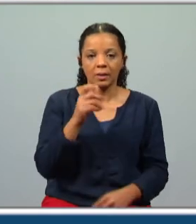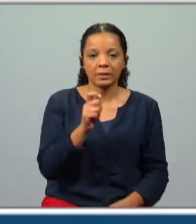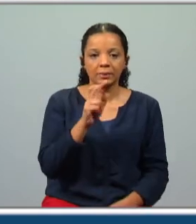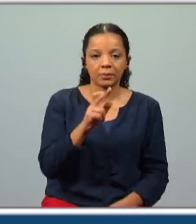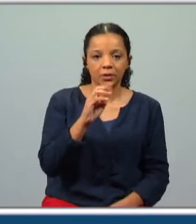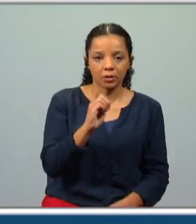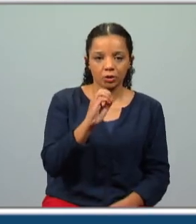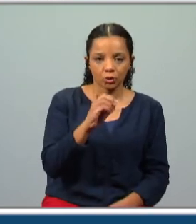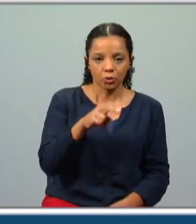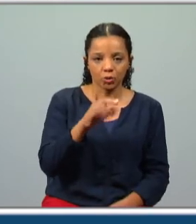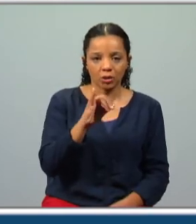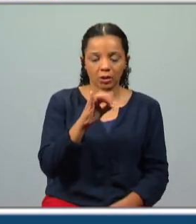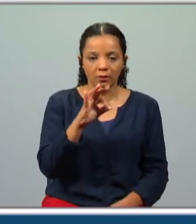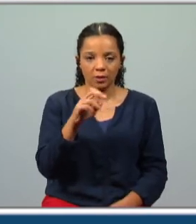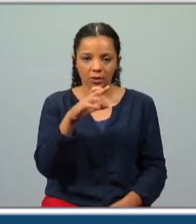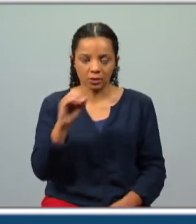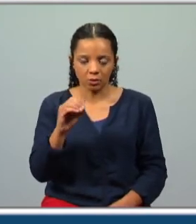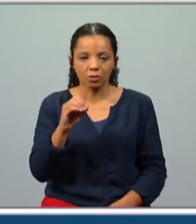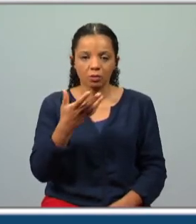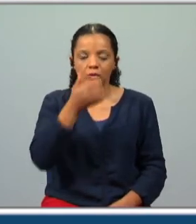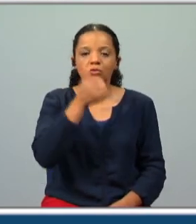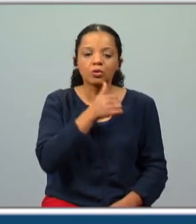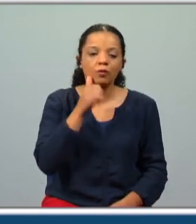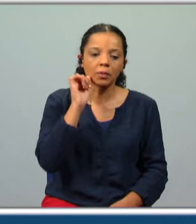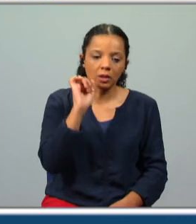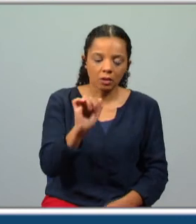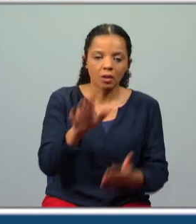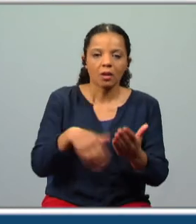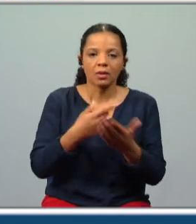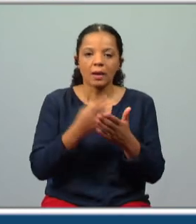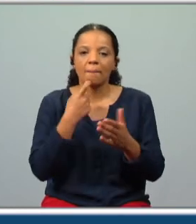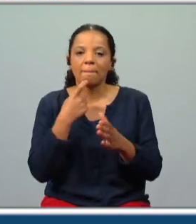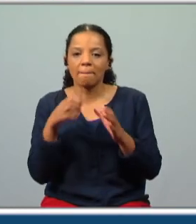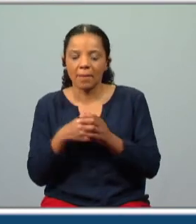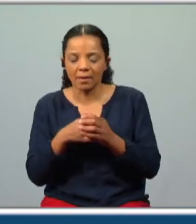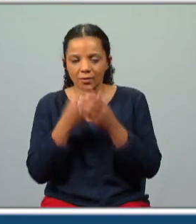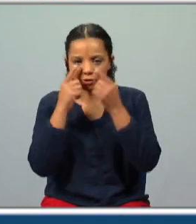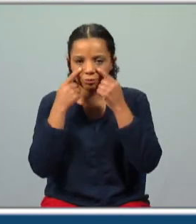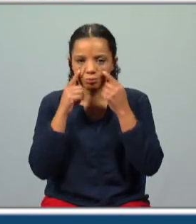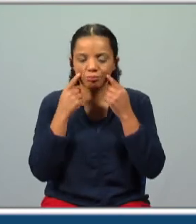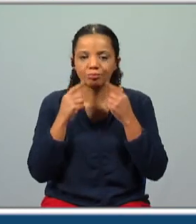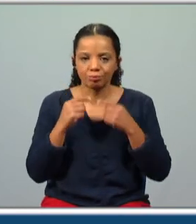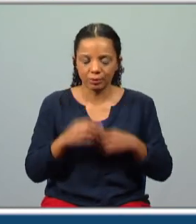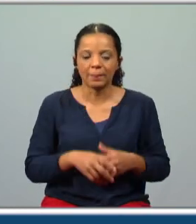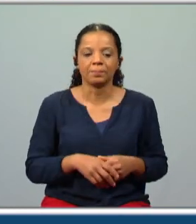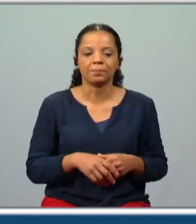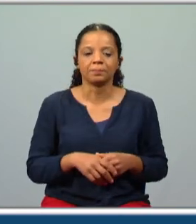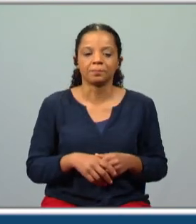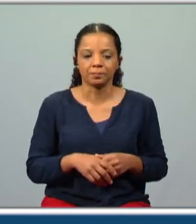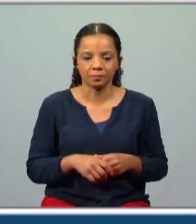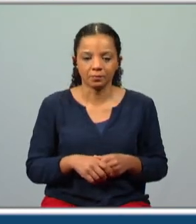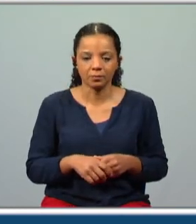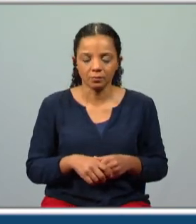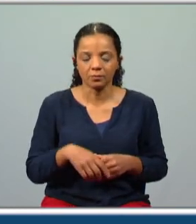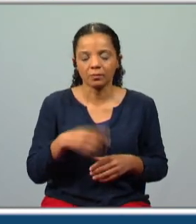o sofrimento deles vai emocionar as pedras as lágrimas deles vão emocionar as pedras portanto a